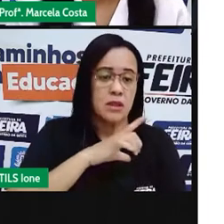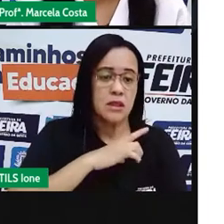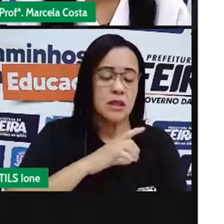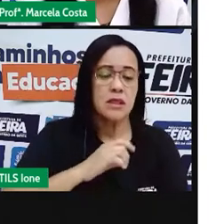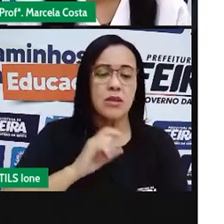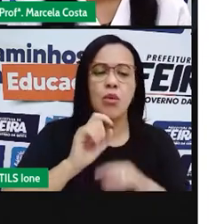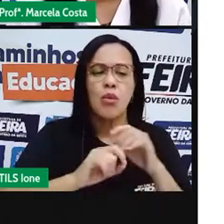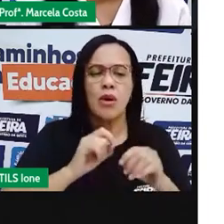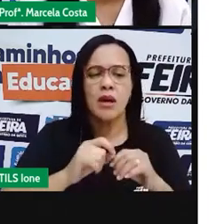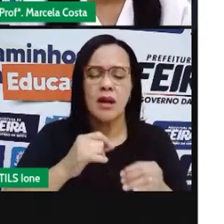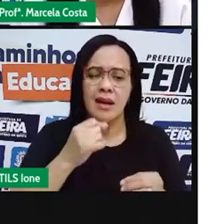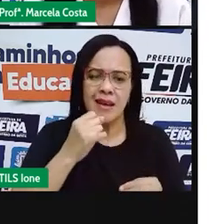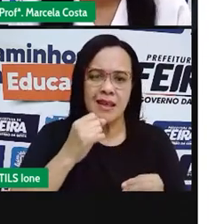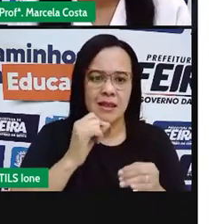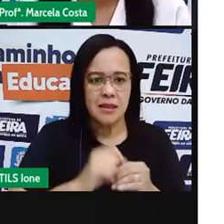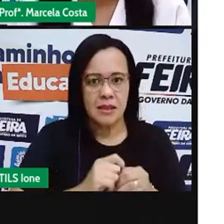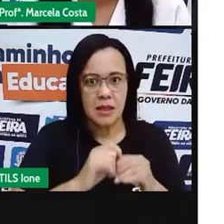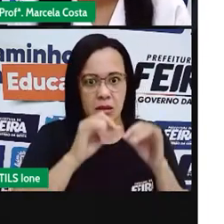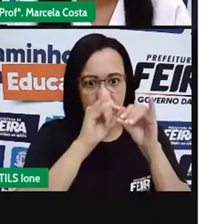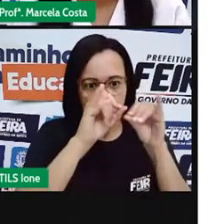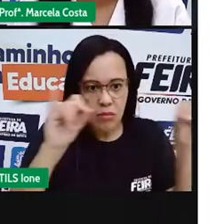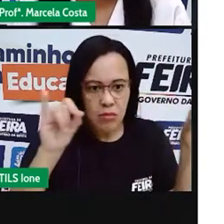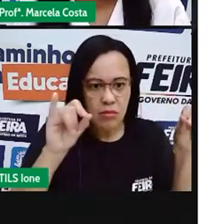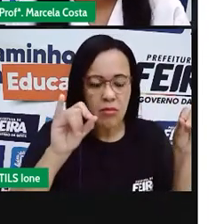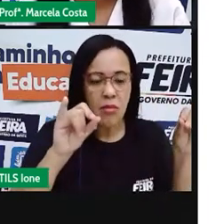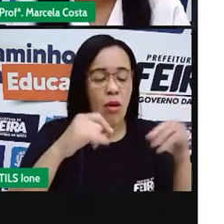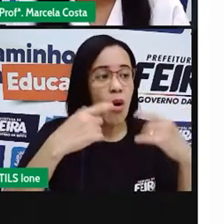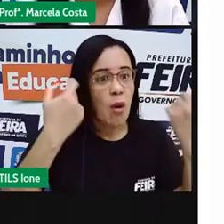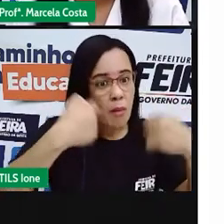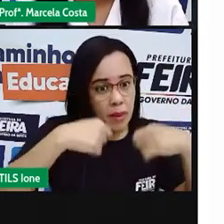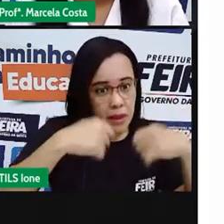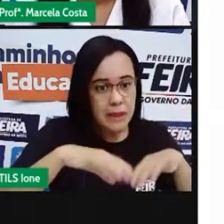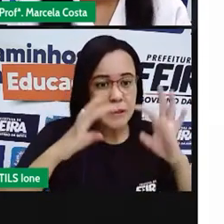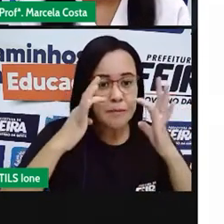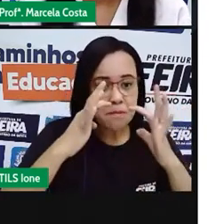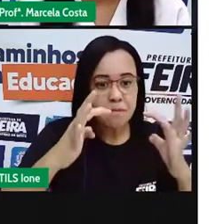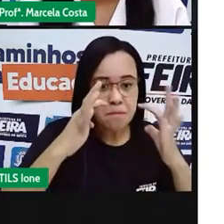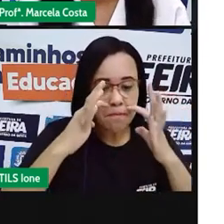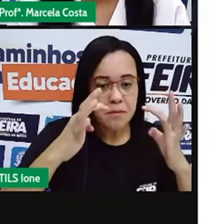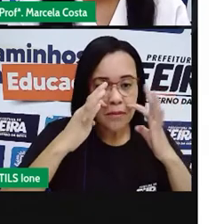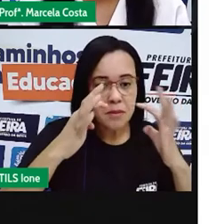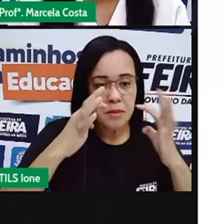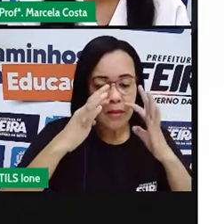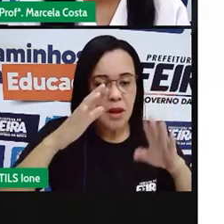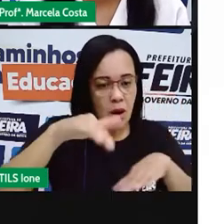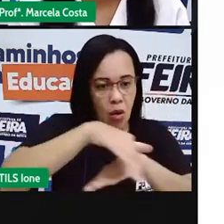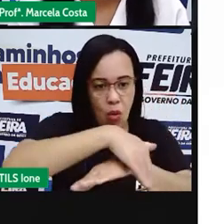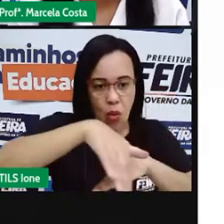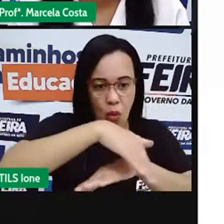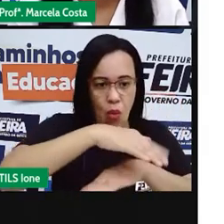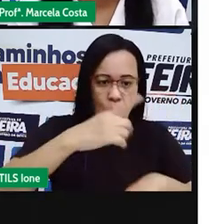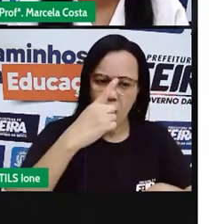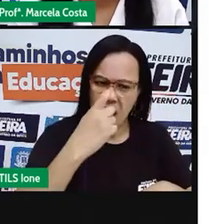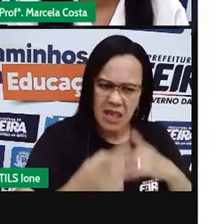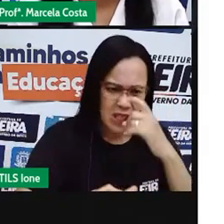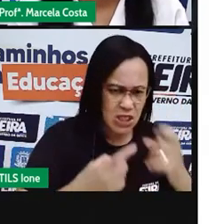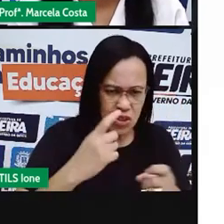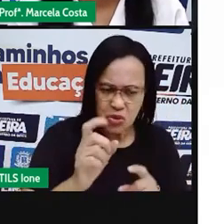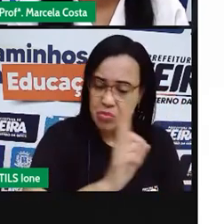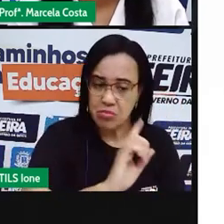jogar lixo na rua, Será que os vizinhos deveriam aprender, comportar e não deixar mais o lixo espalhado?